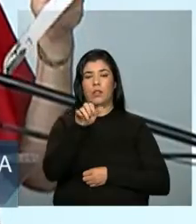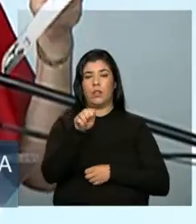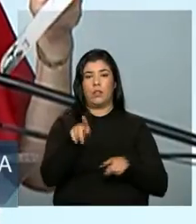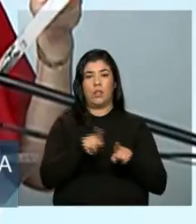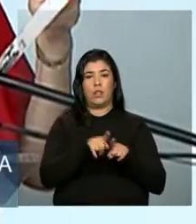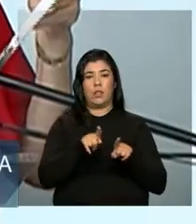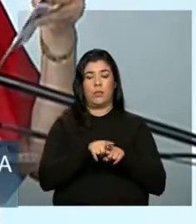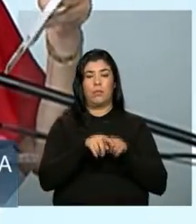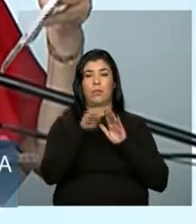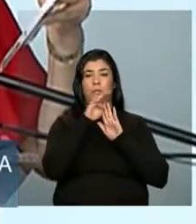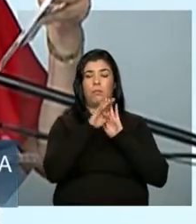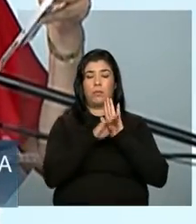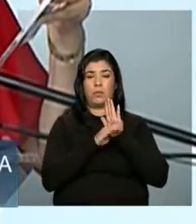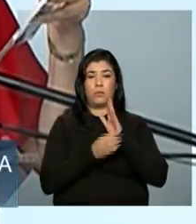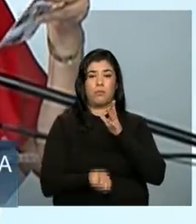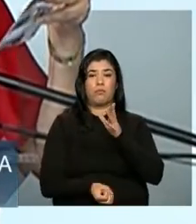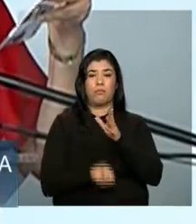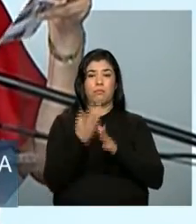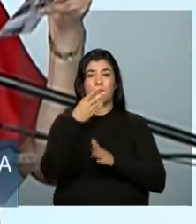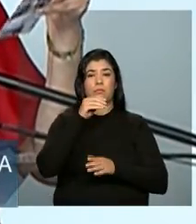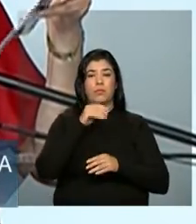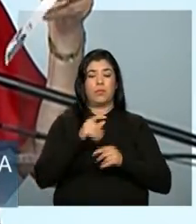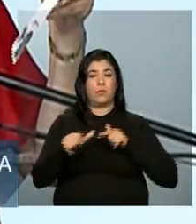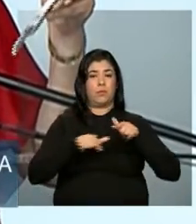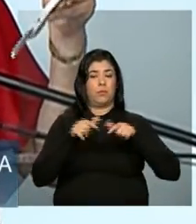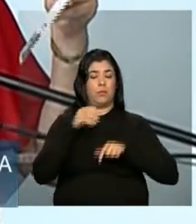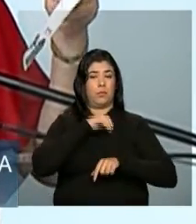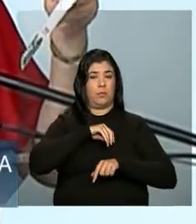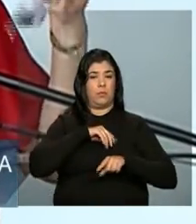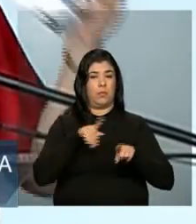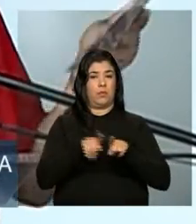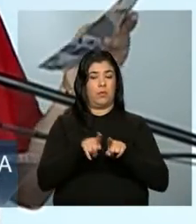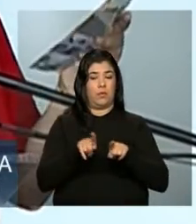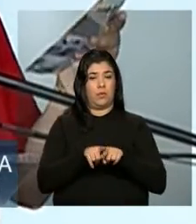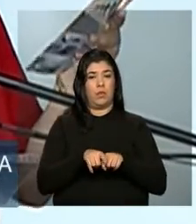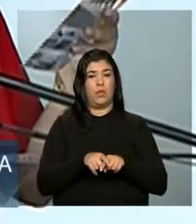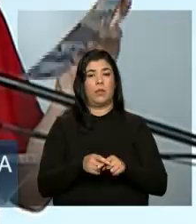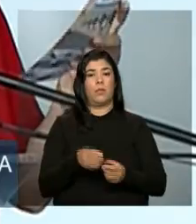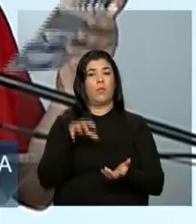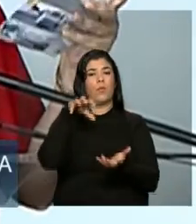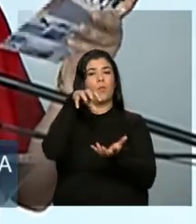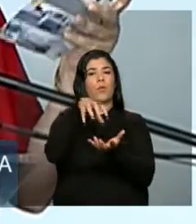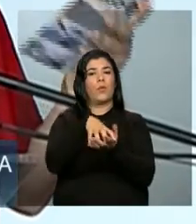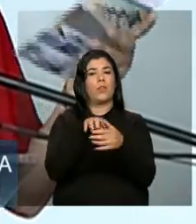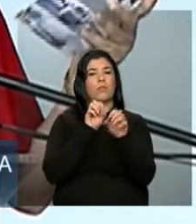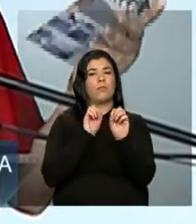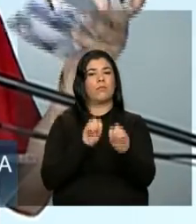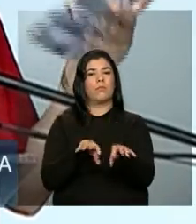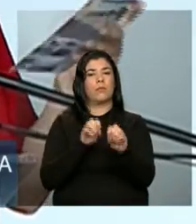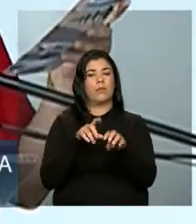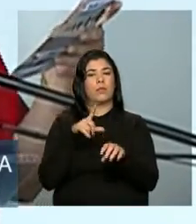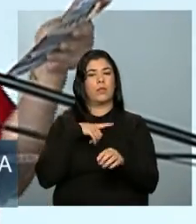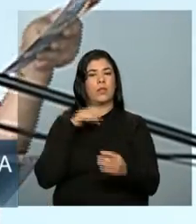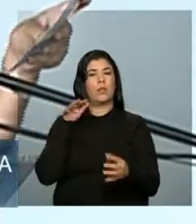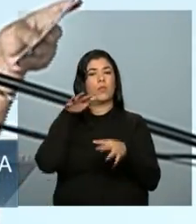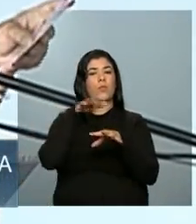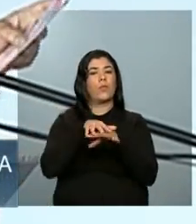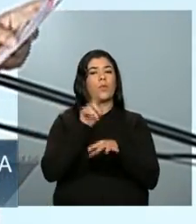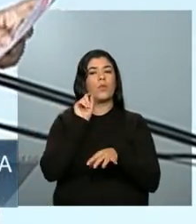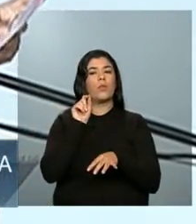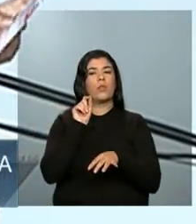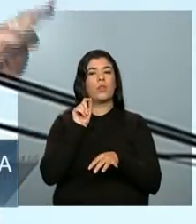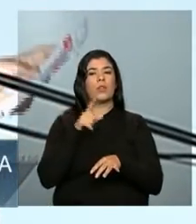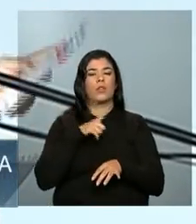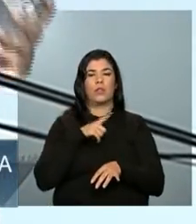o centro de educação. Nós temos inclusive aqui a honra de dizer